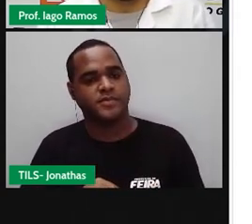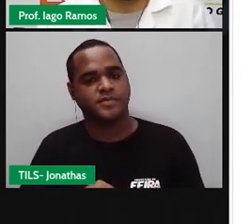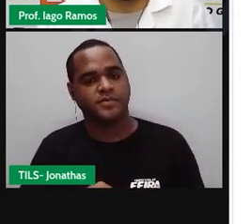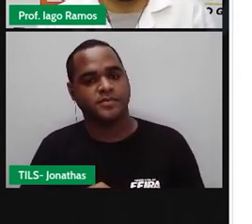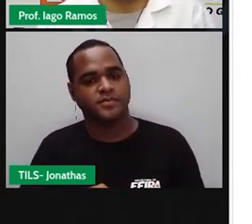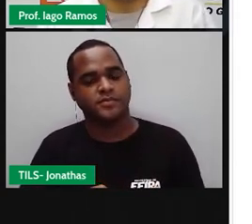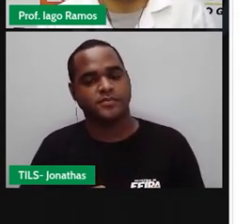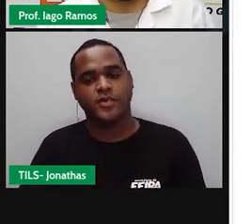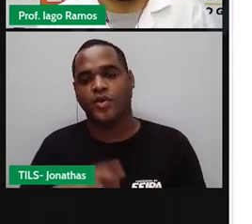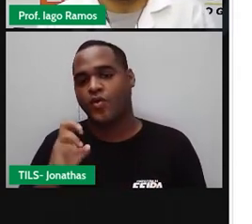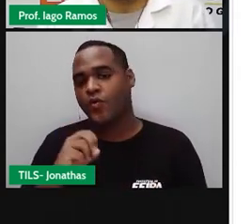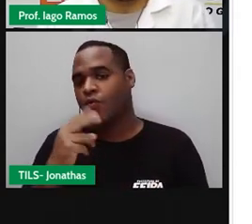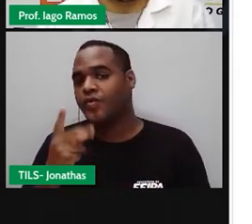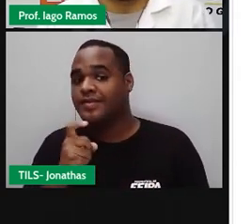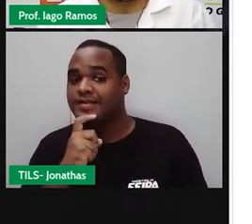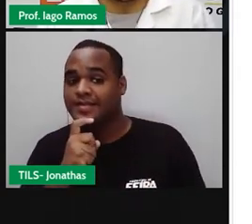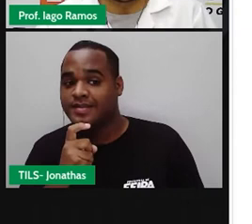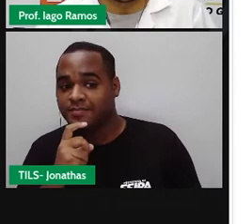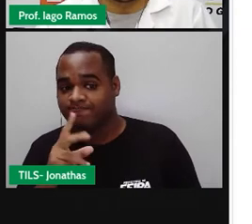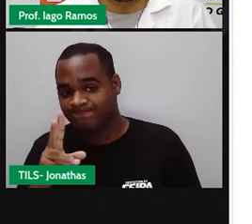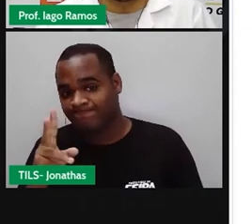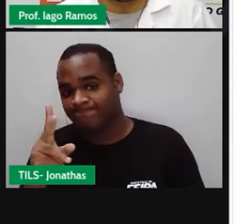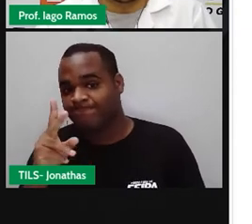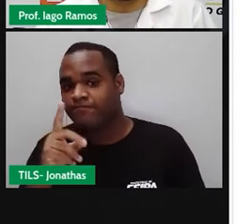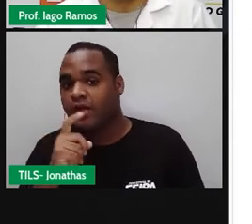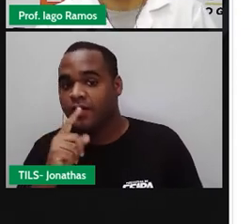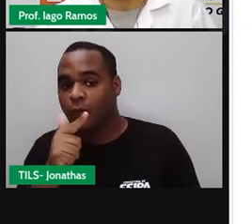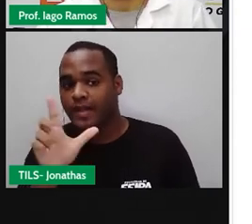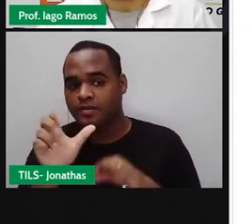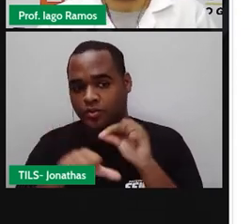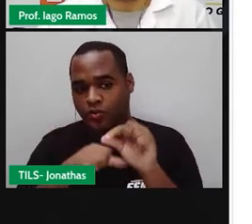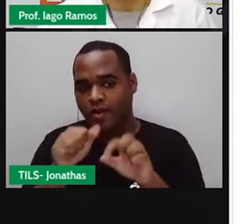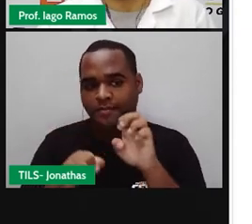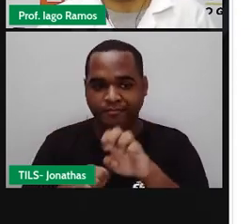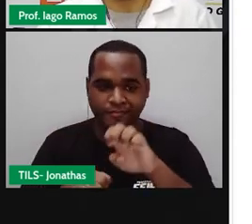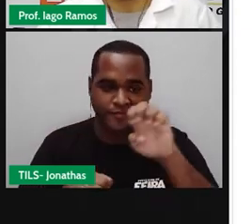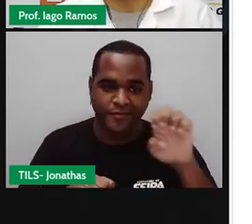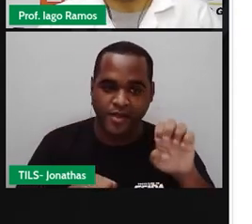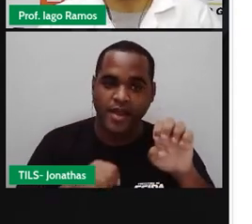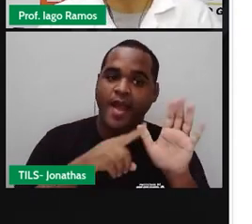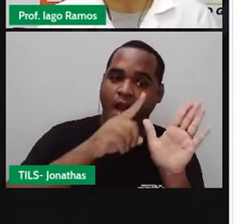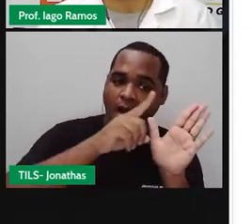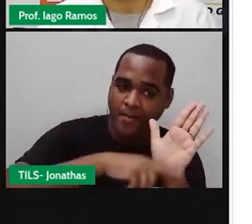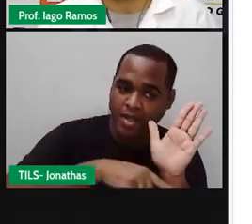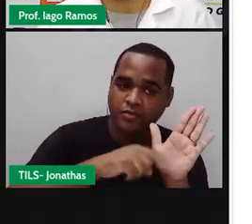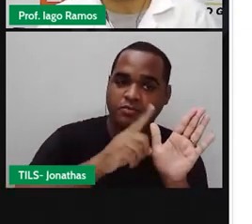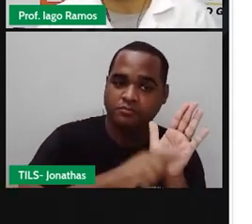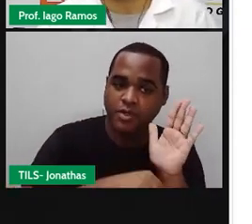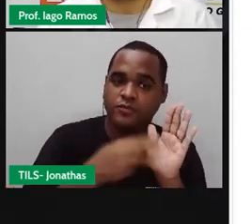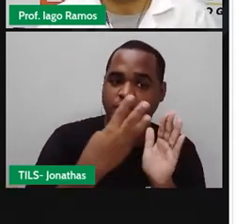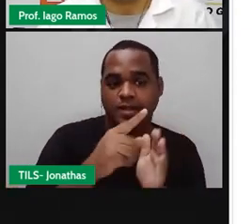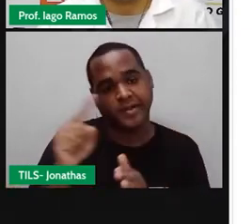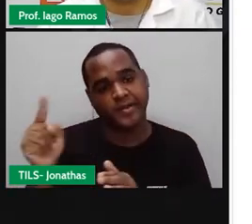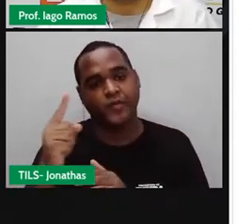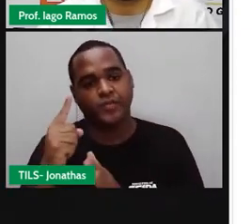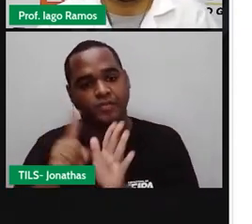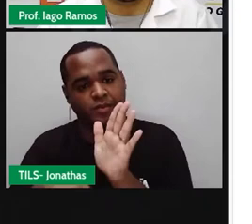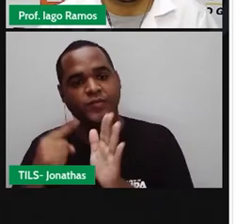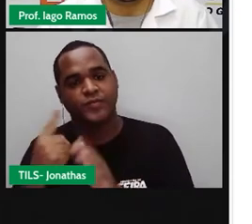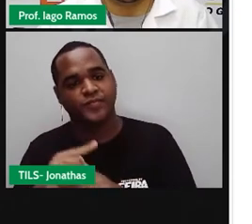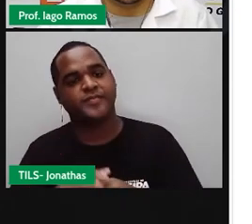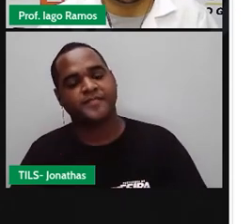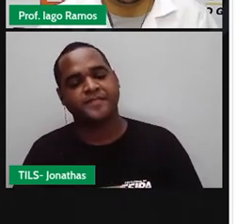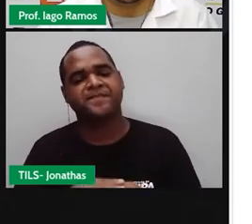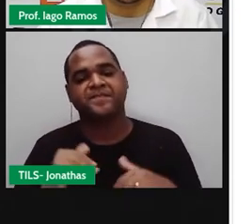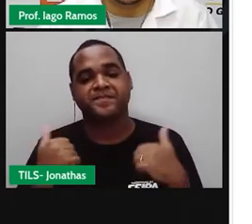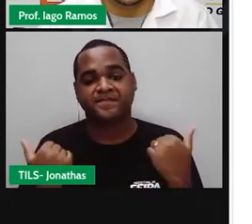sempre quem tiver à esquerda é menor. Menos 3 está à esquerda de menos 1. Então,